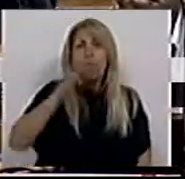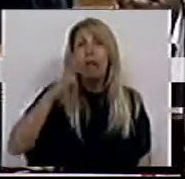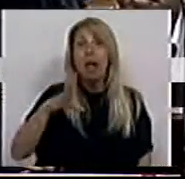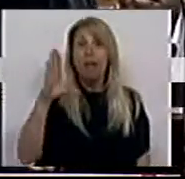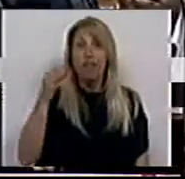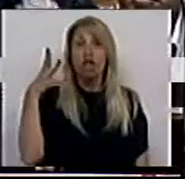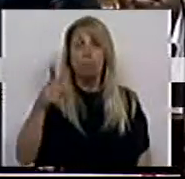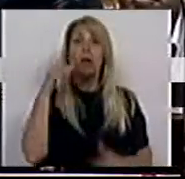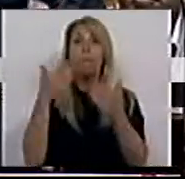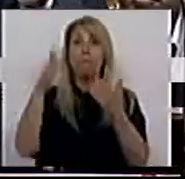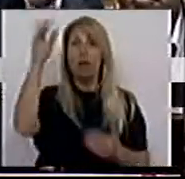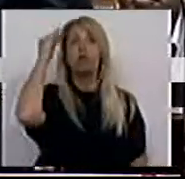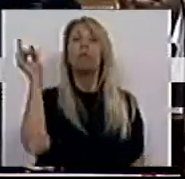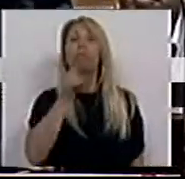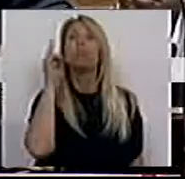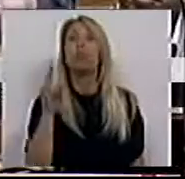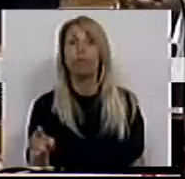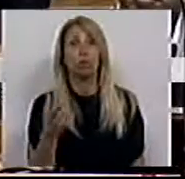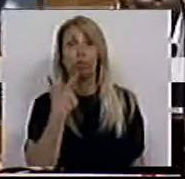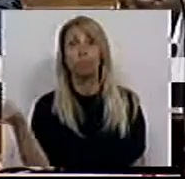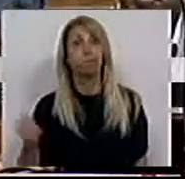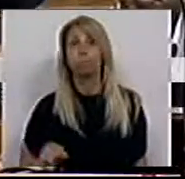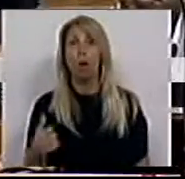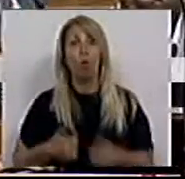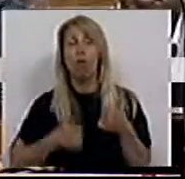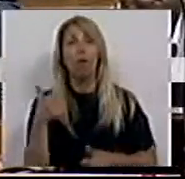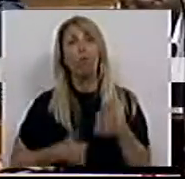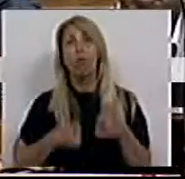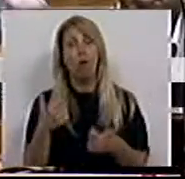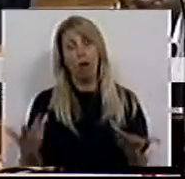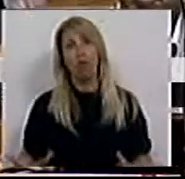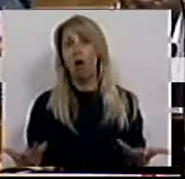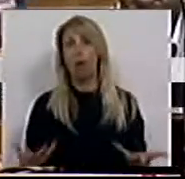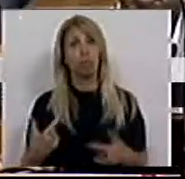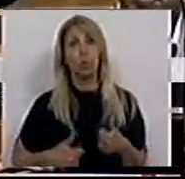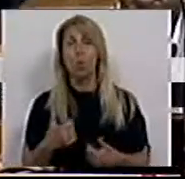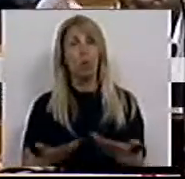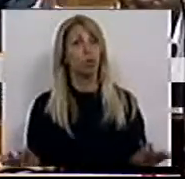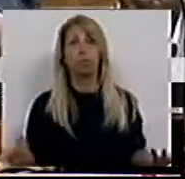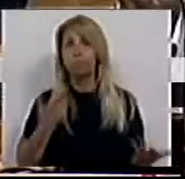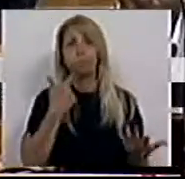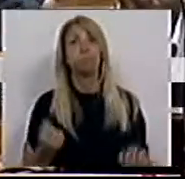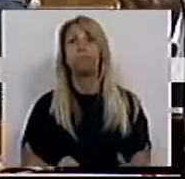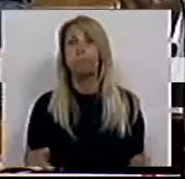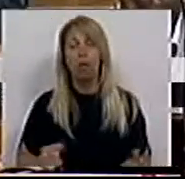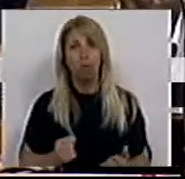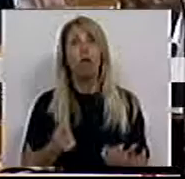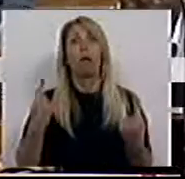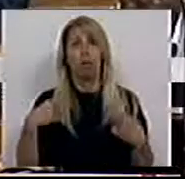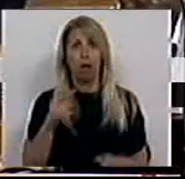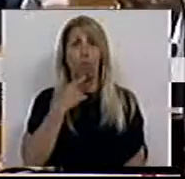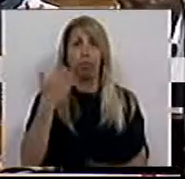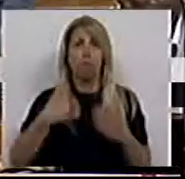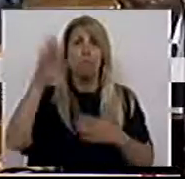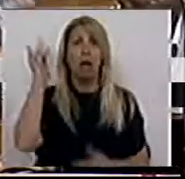professores que não poderão concorrer neste concurso e que têm muito mais de três anos